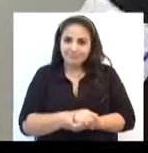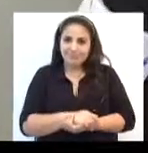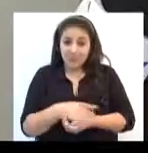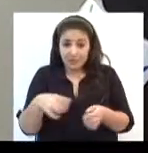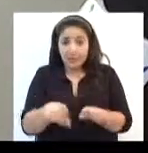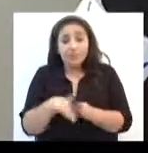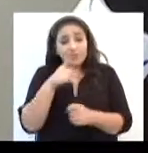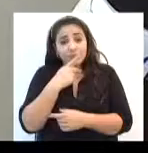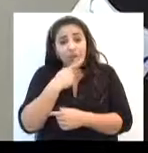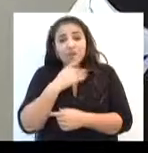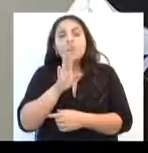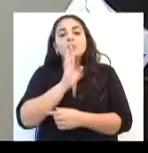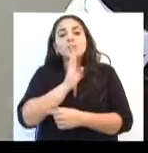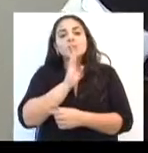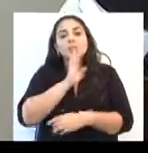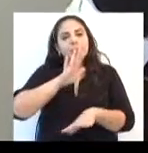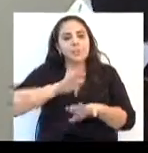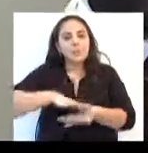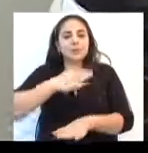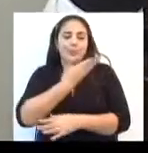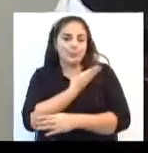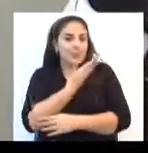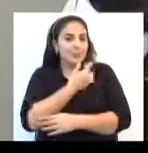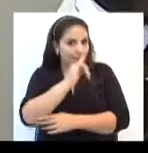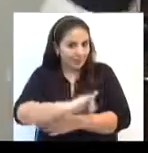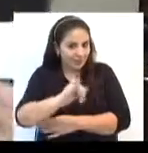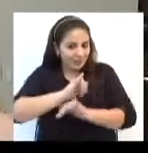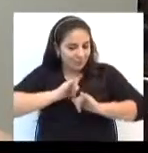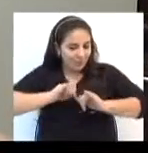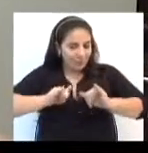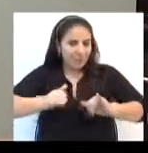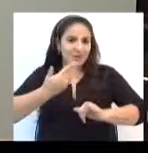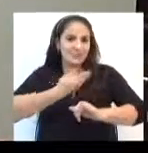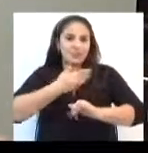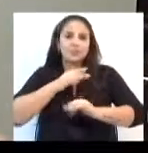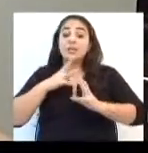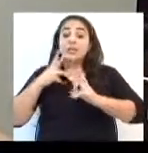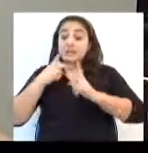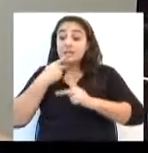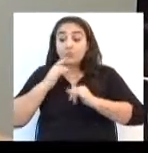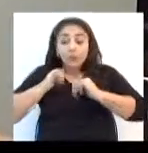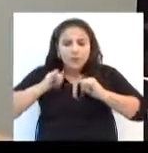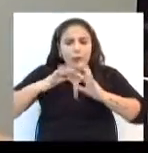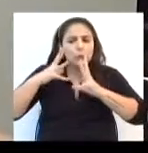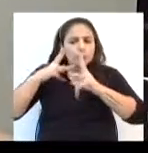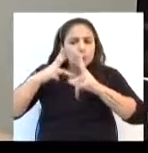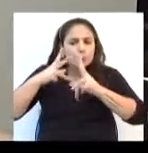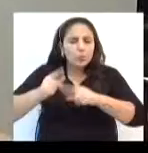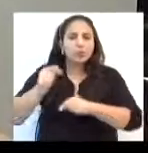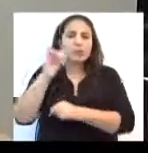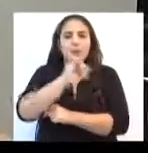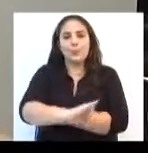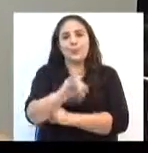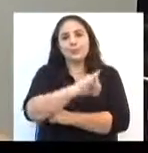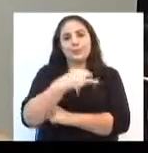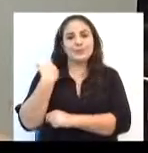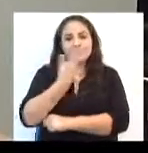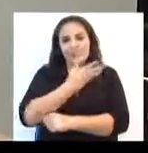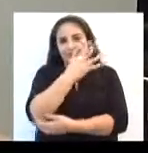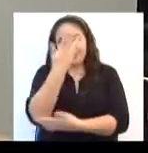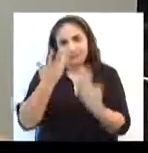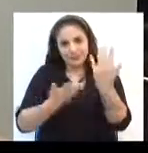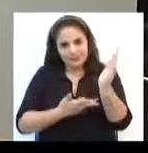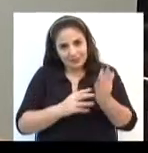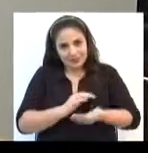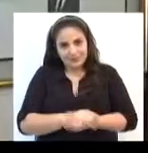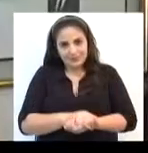E repassar o conhecimento também para os amigos é importante. E repassar para todo mundo a importância da nossa natureza,